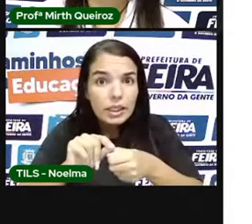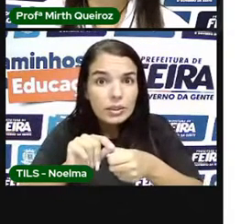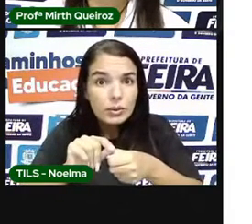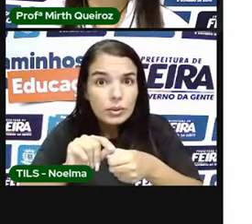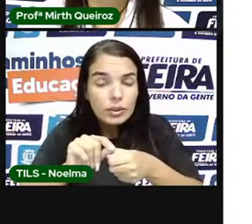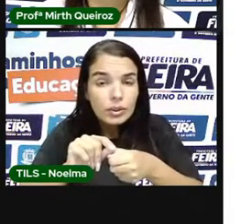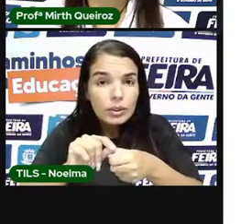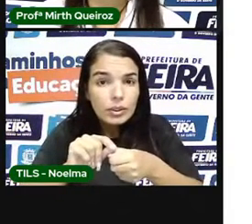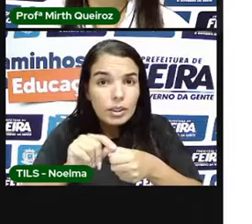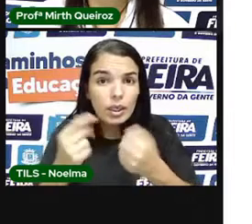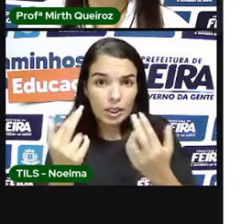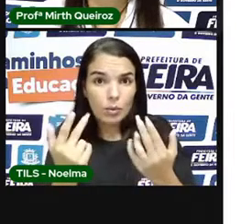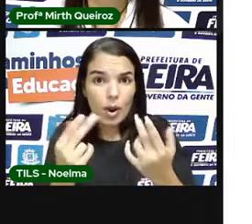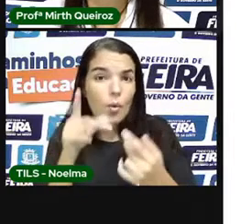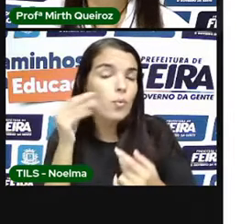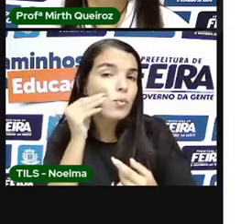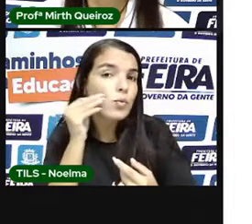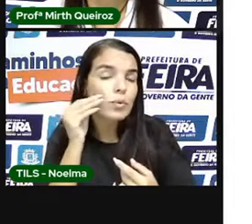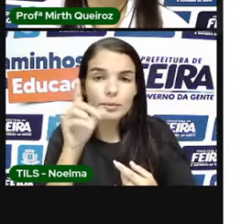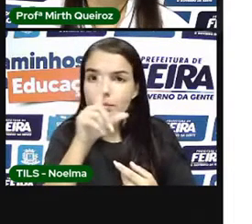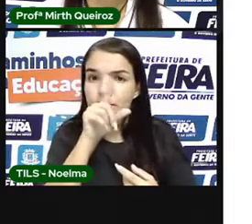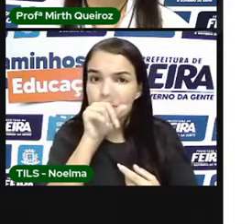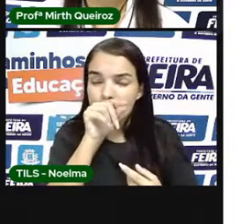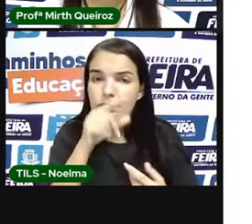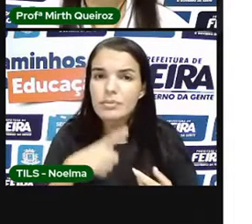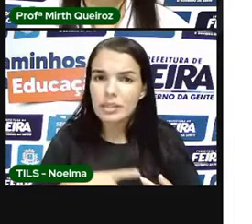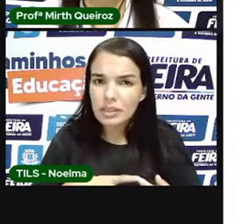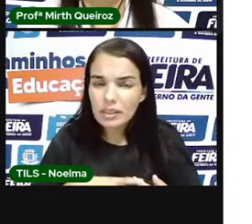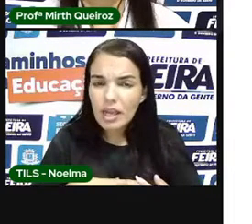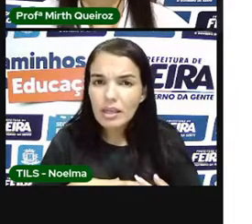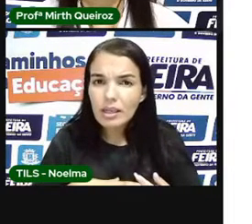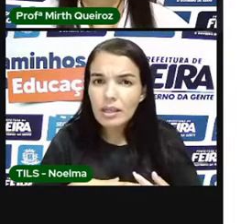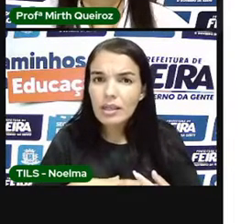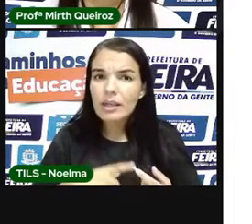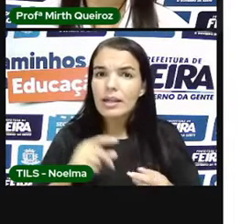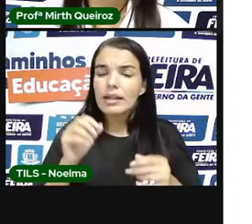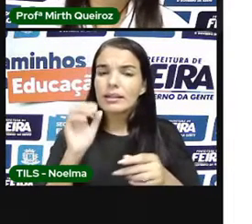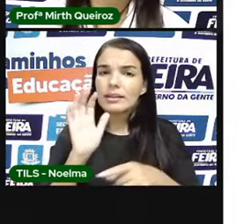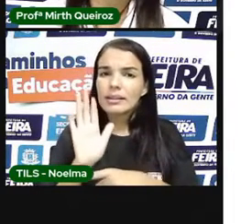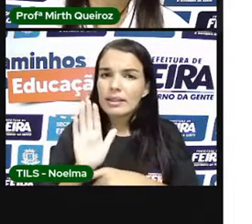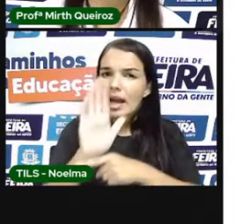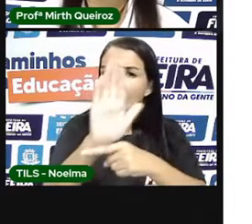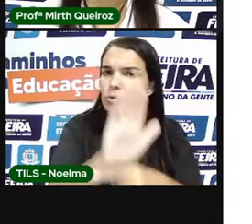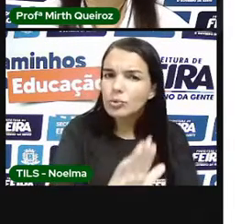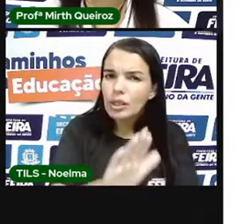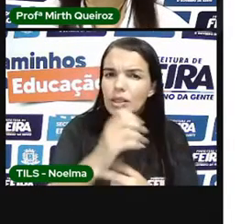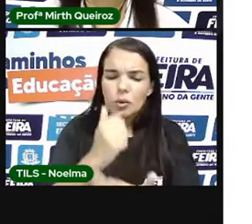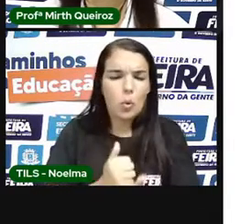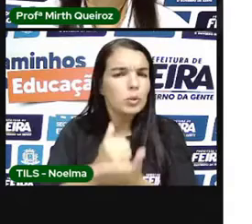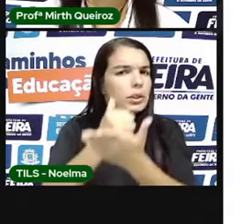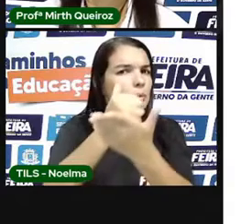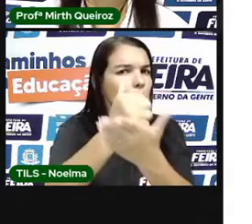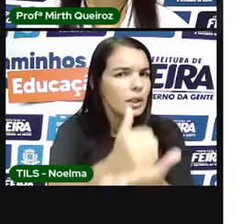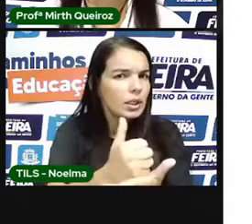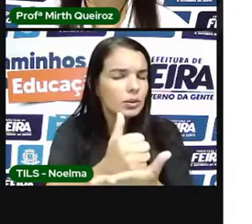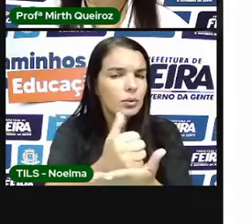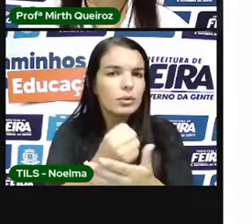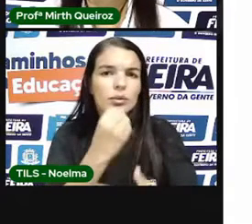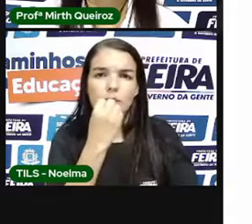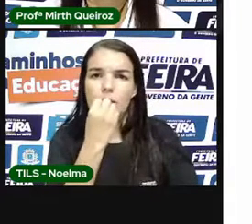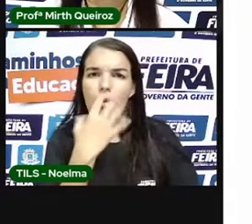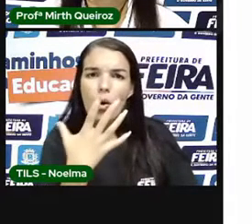natureza? Será se a gente está contribuindo de forma positiva Ou de forma negativa com a nossa natureza?